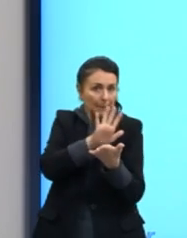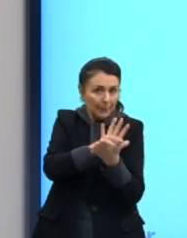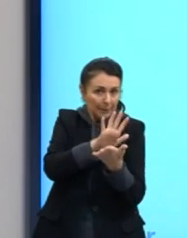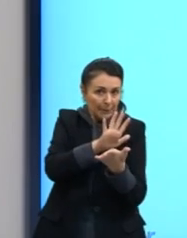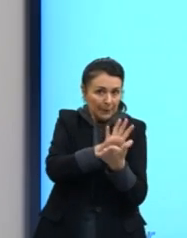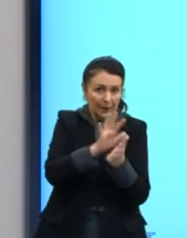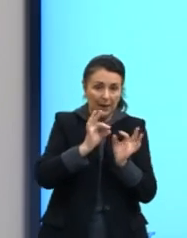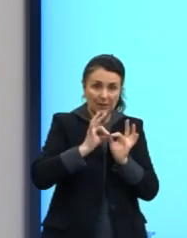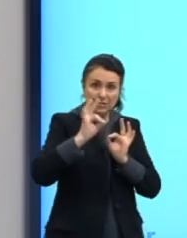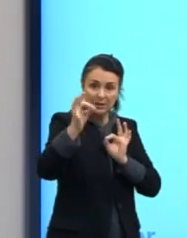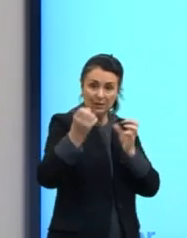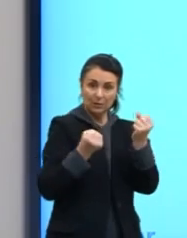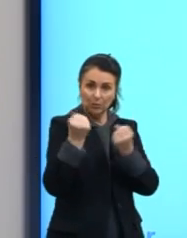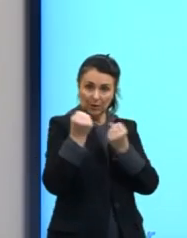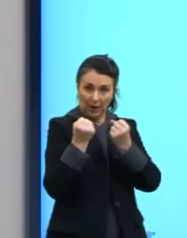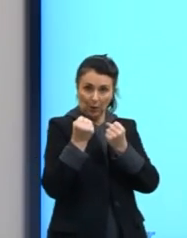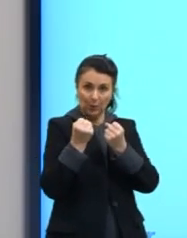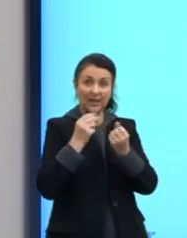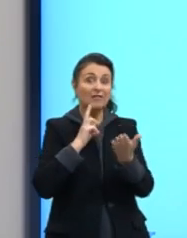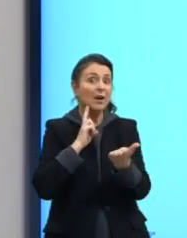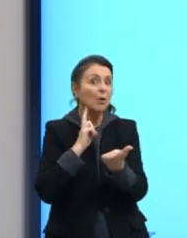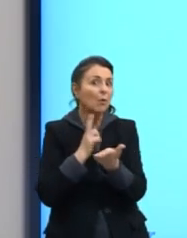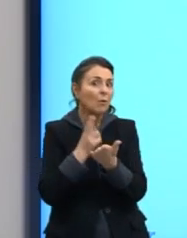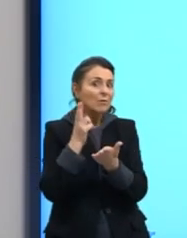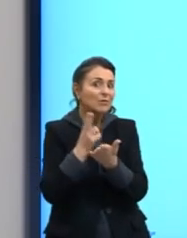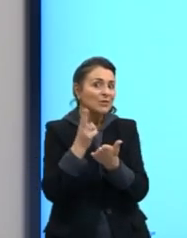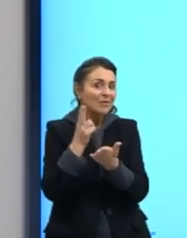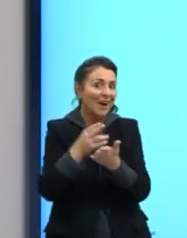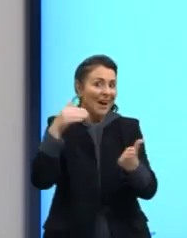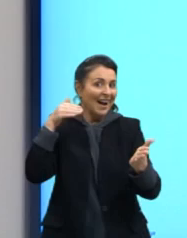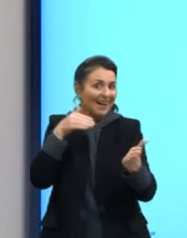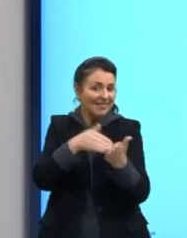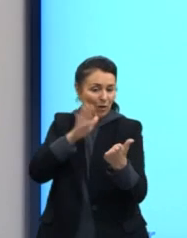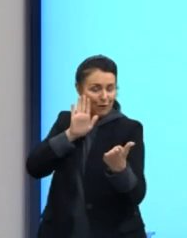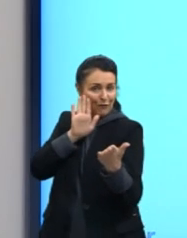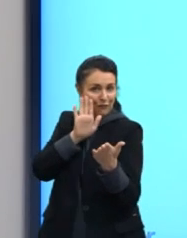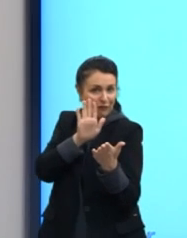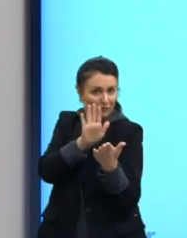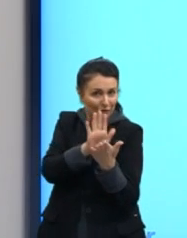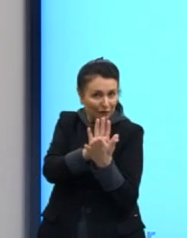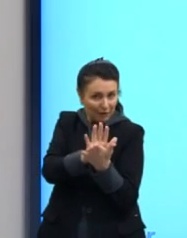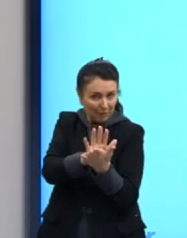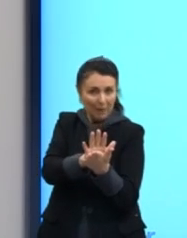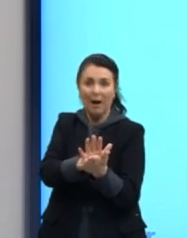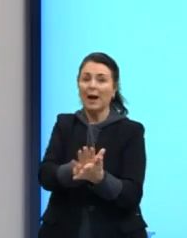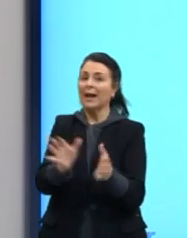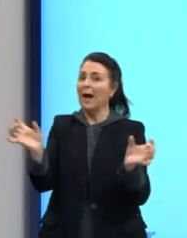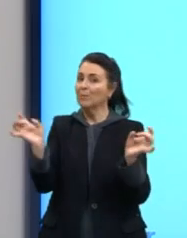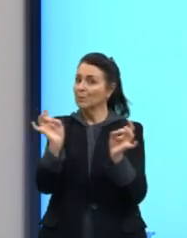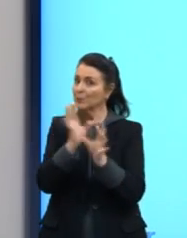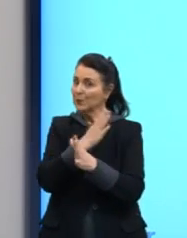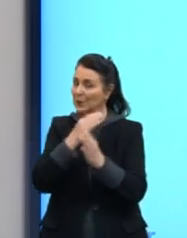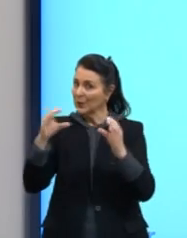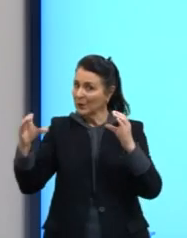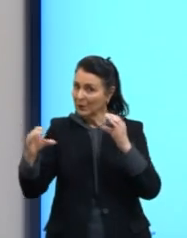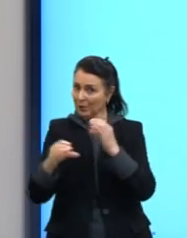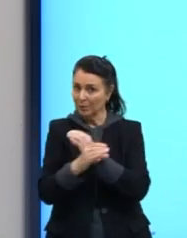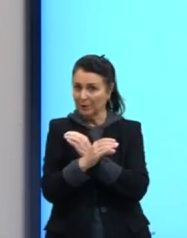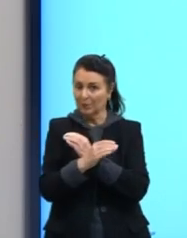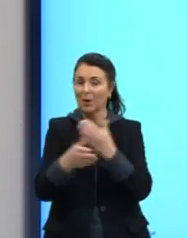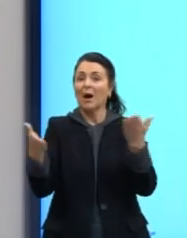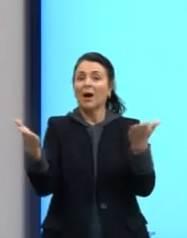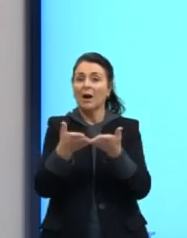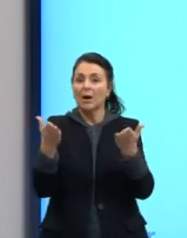com a distância que o automóvel percorre enquanto os freios agem com desaceleração constante. Considerando a situação descrita,